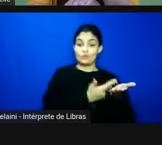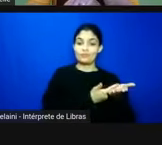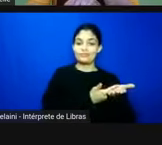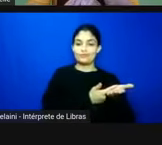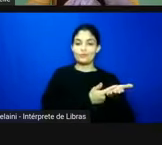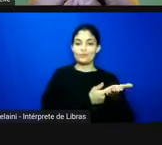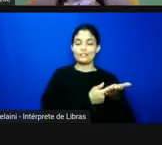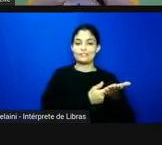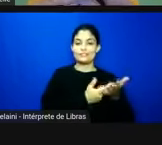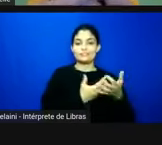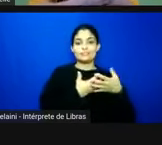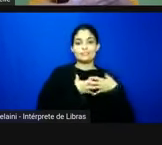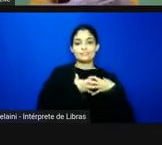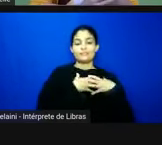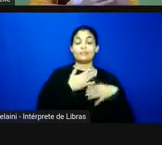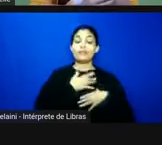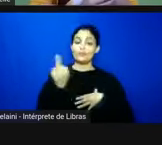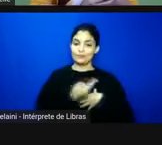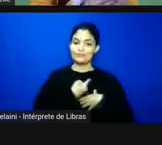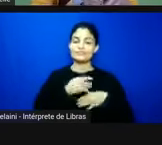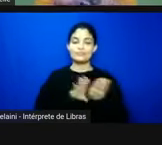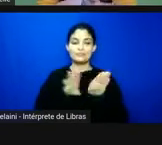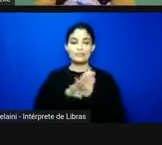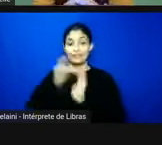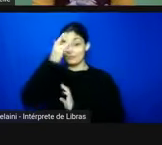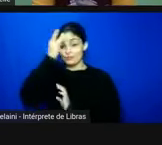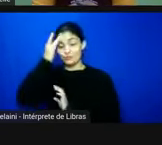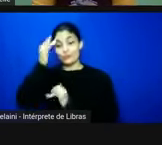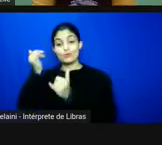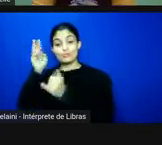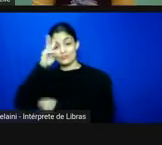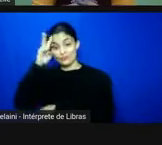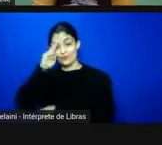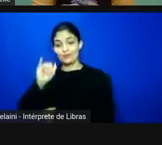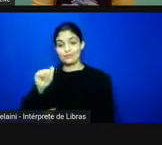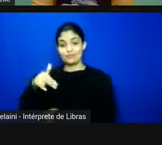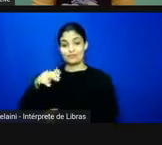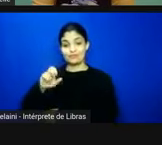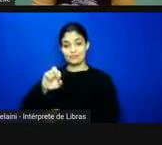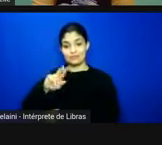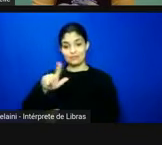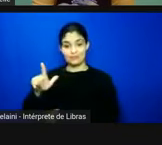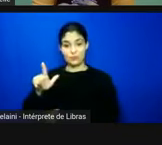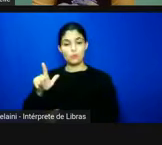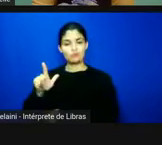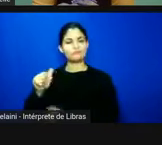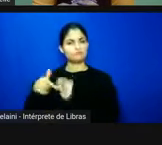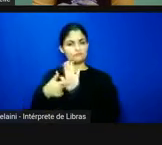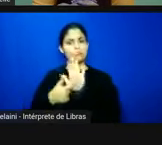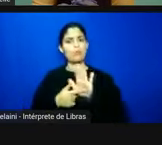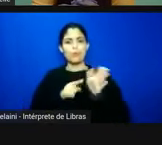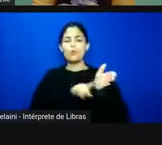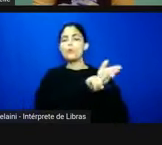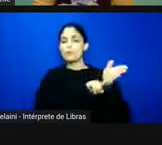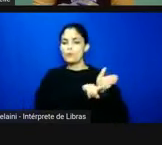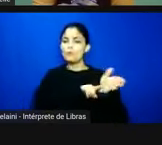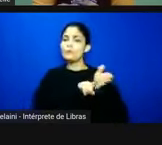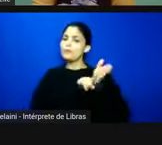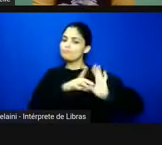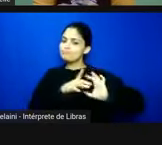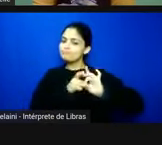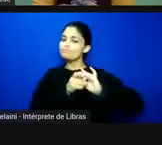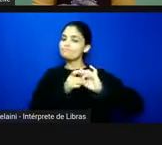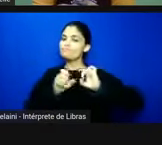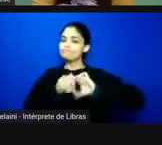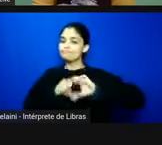Cheryl fez parte também escrevendo algumas coisas que pra mostrar muito essa questão da pesquisa linkada com o ensino né